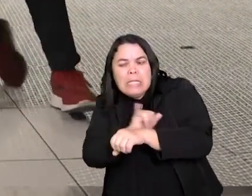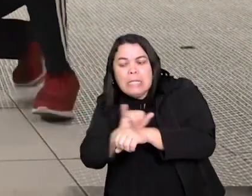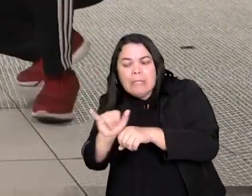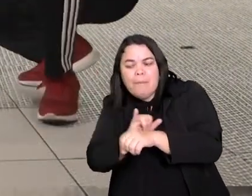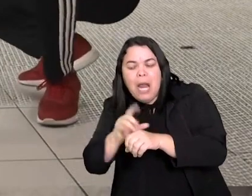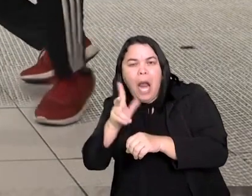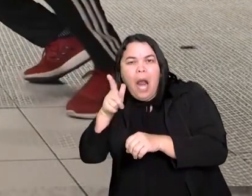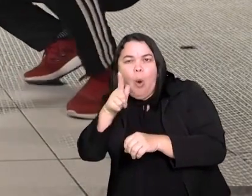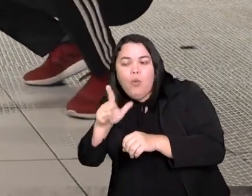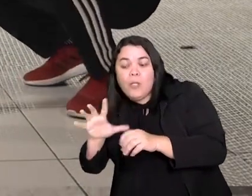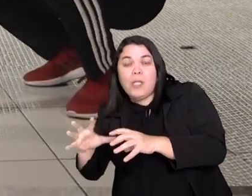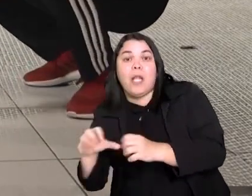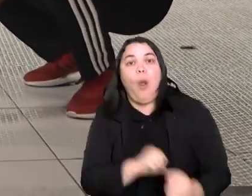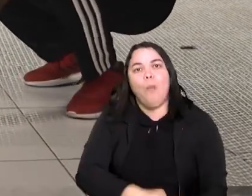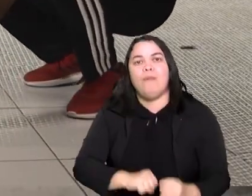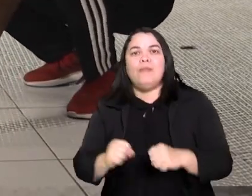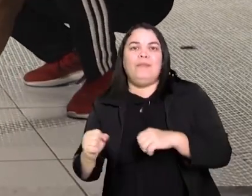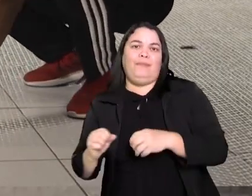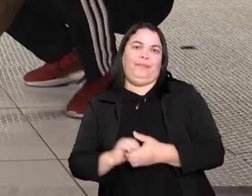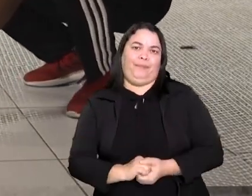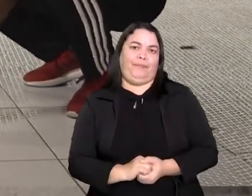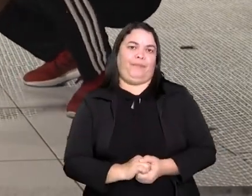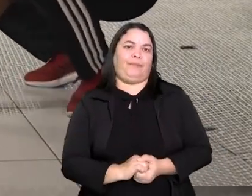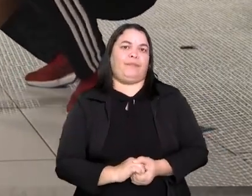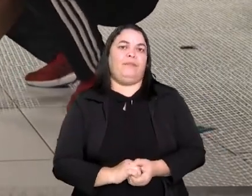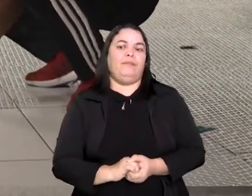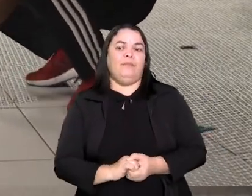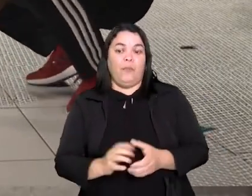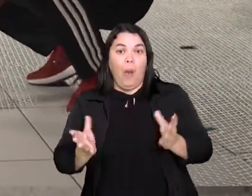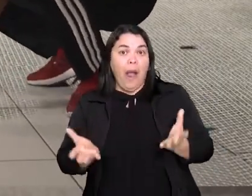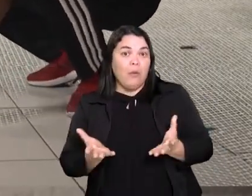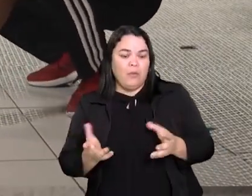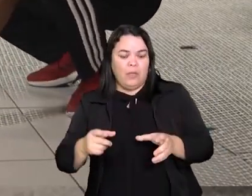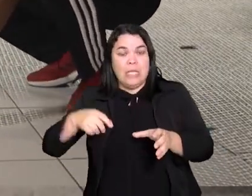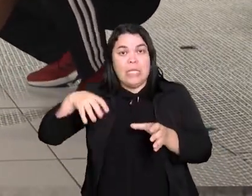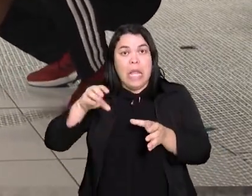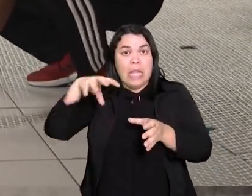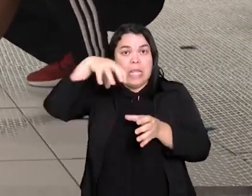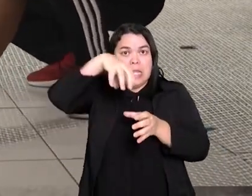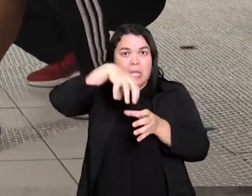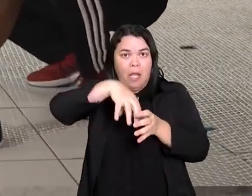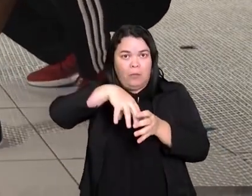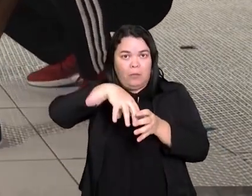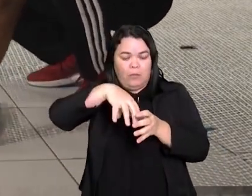certo? a nossa próxima atividade vamos estar dentro do círculo